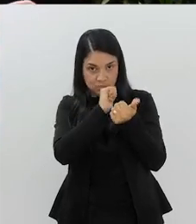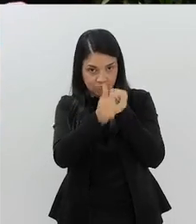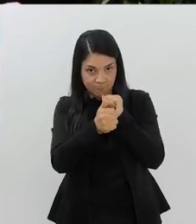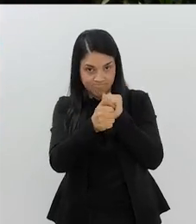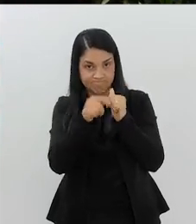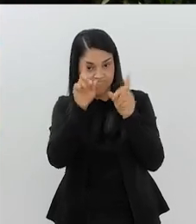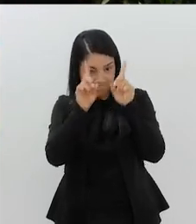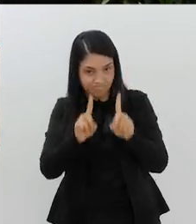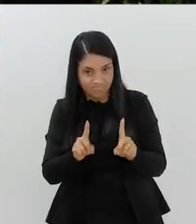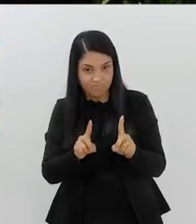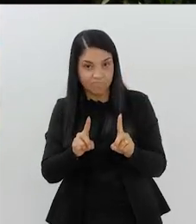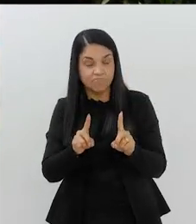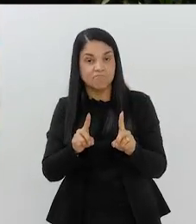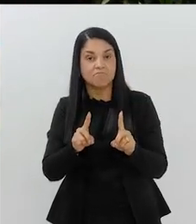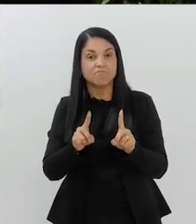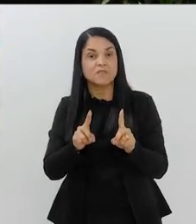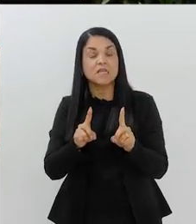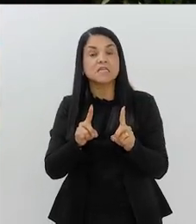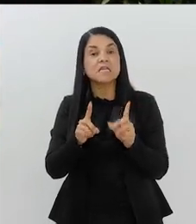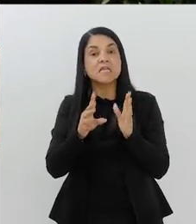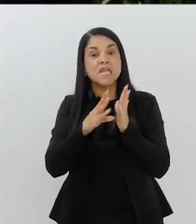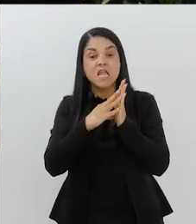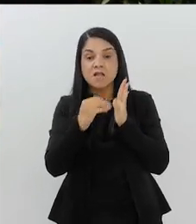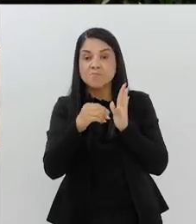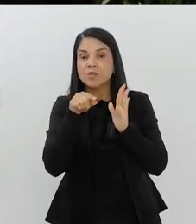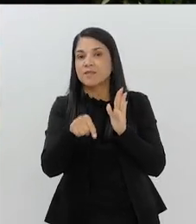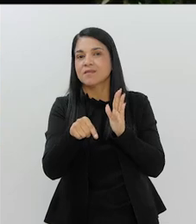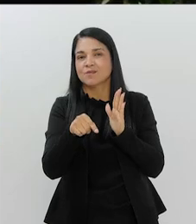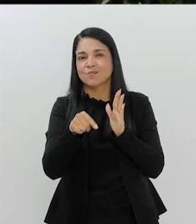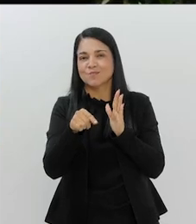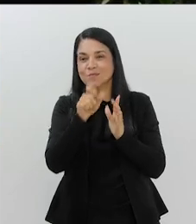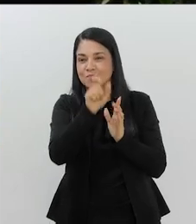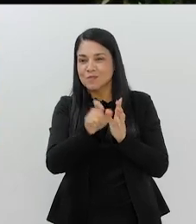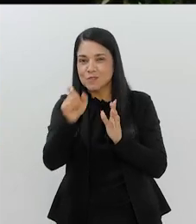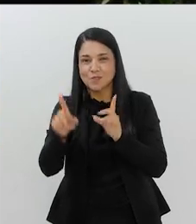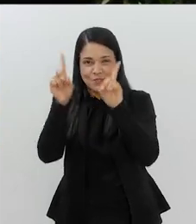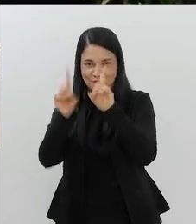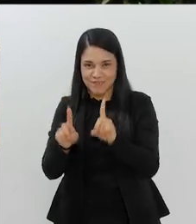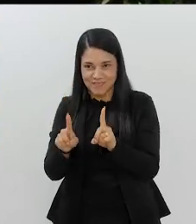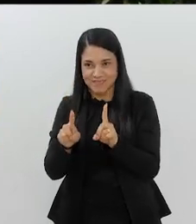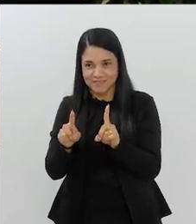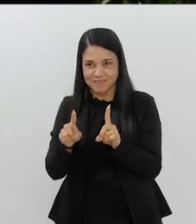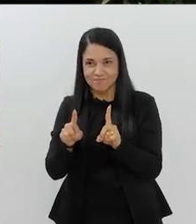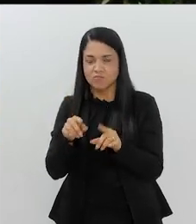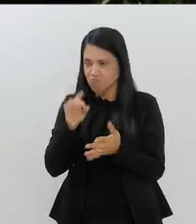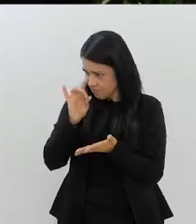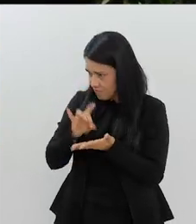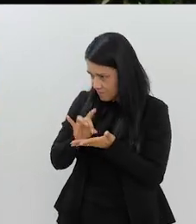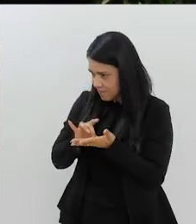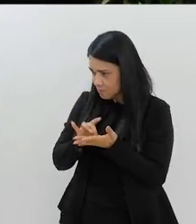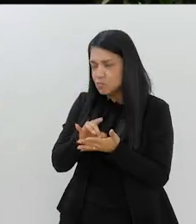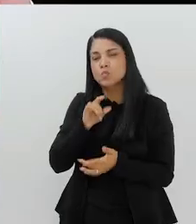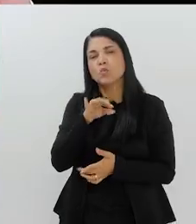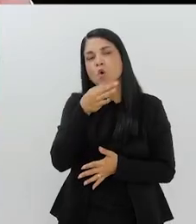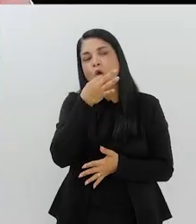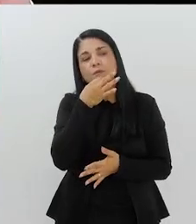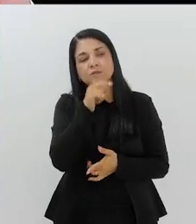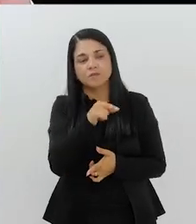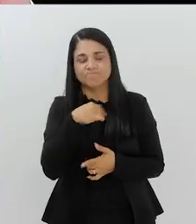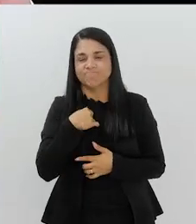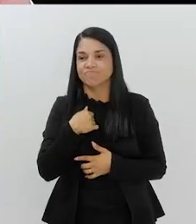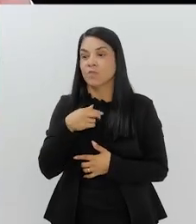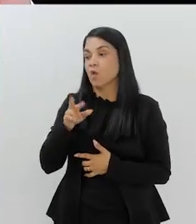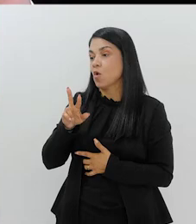conseguiram ser e aqueles que são, são exemplos para essas pessoas. Não é verdade, João? O que você acha disso?